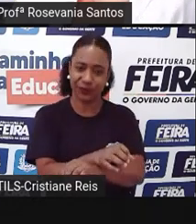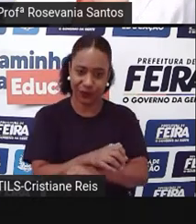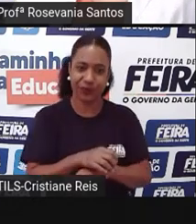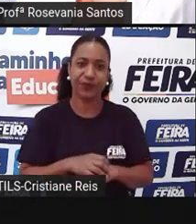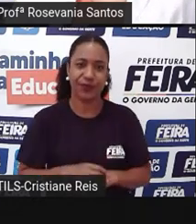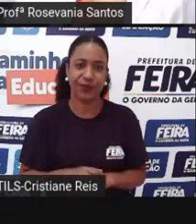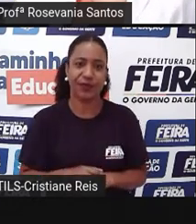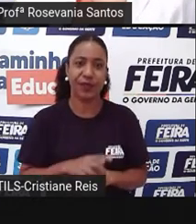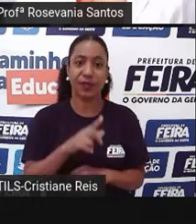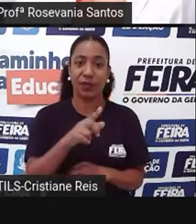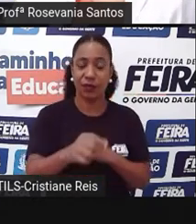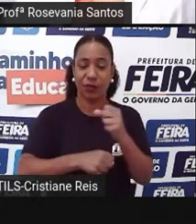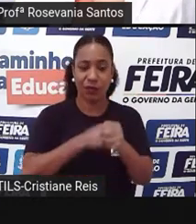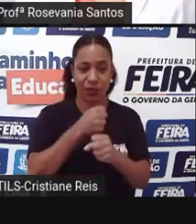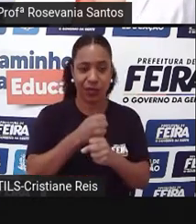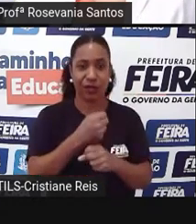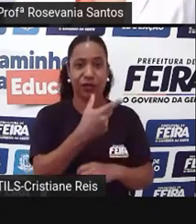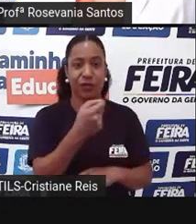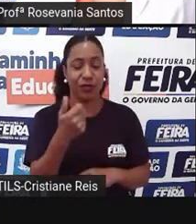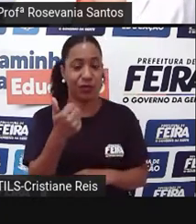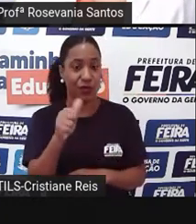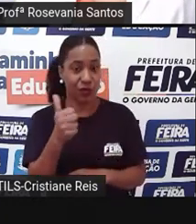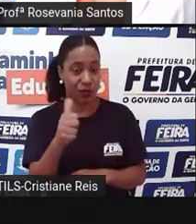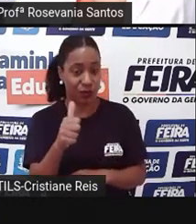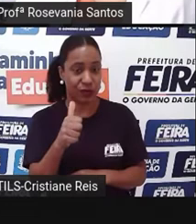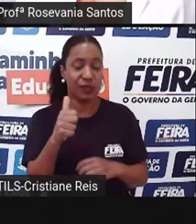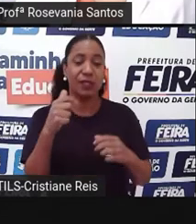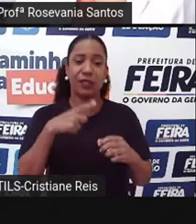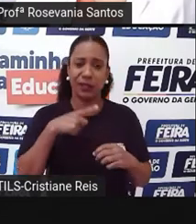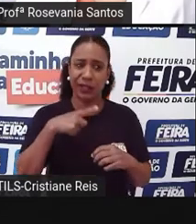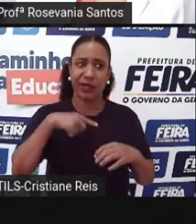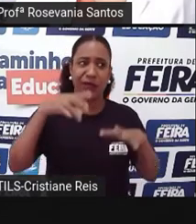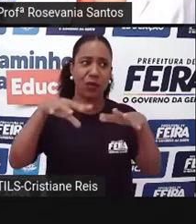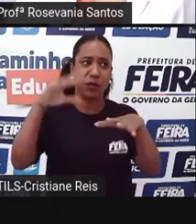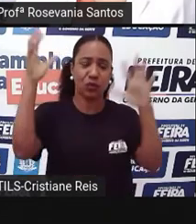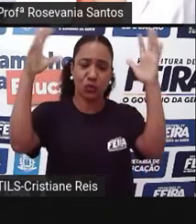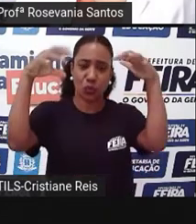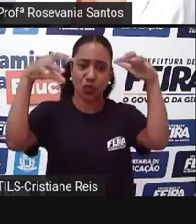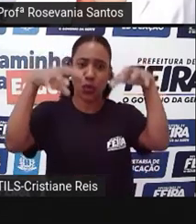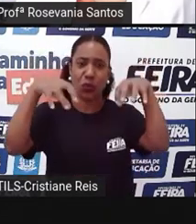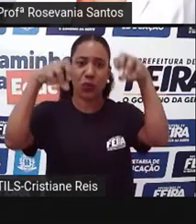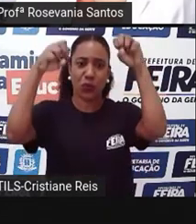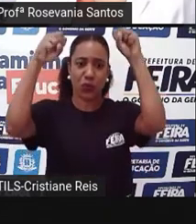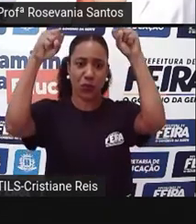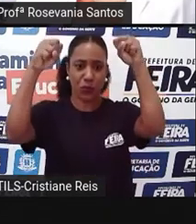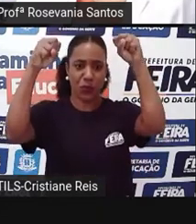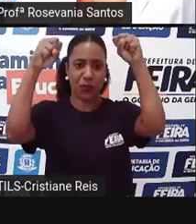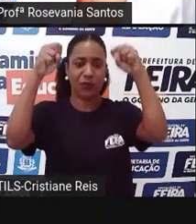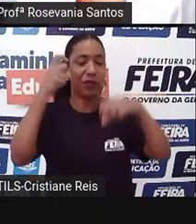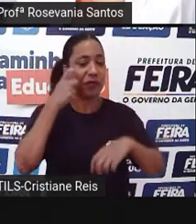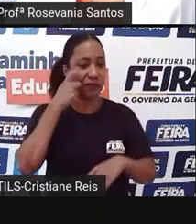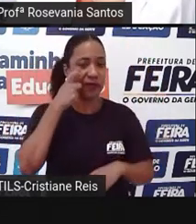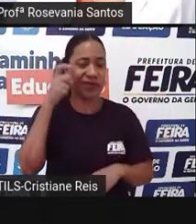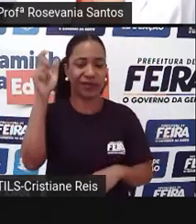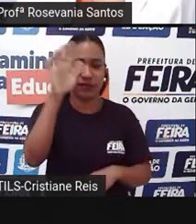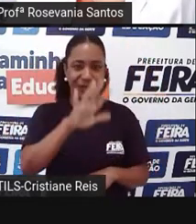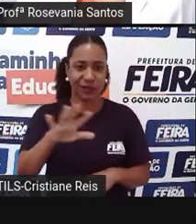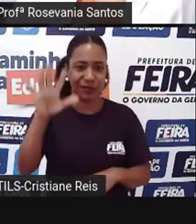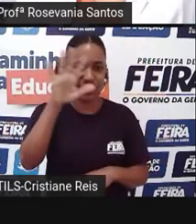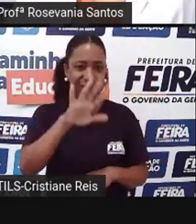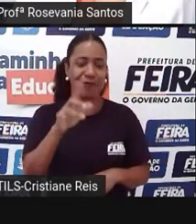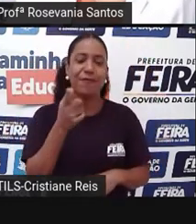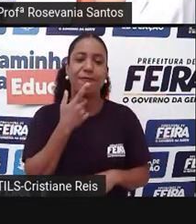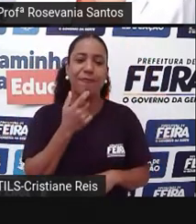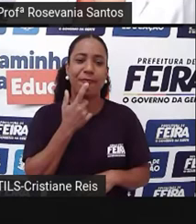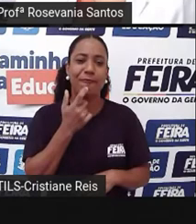né, um pouco mais a vegetação, mesmo tendo as secas, olha onde ficou, né, centrado aqui, né, nesses espaços, pontinhas vermelhas,